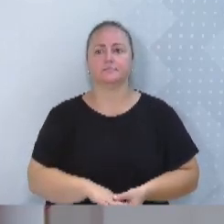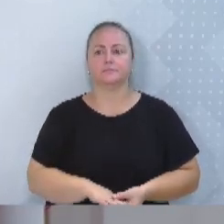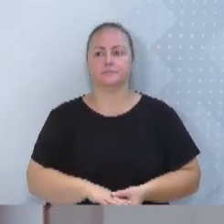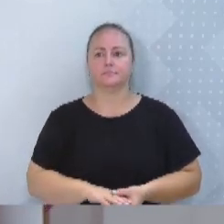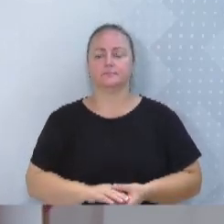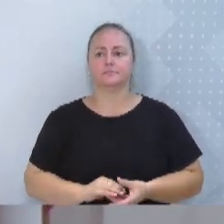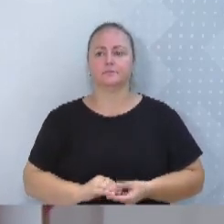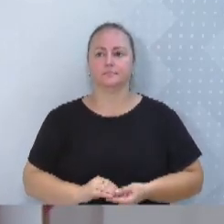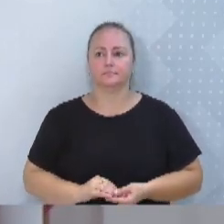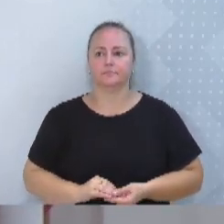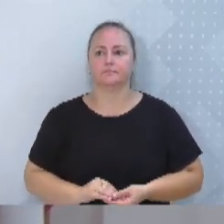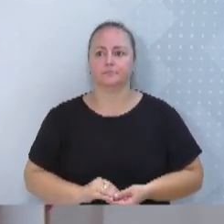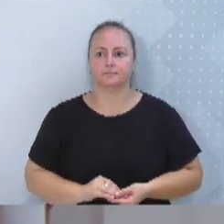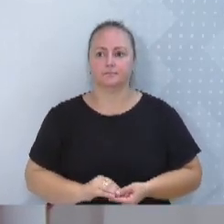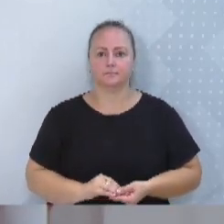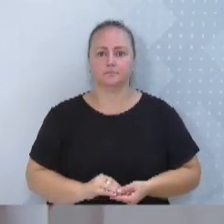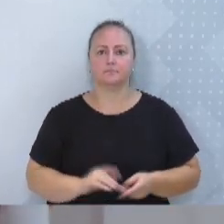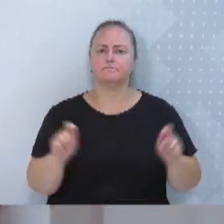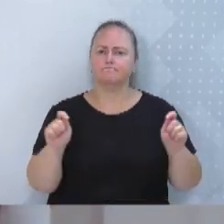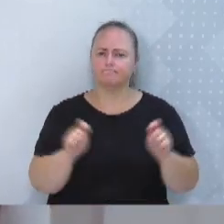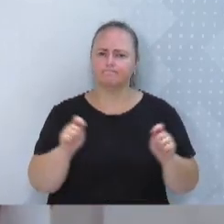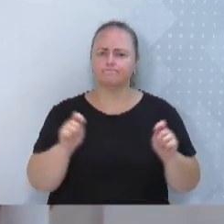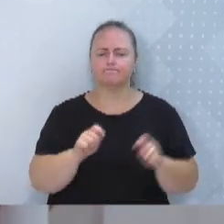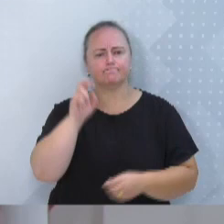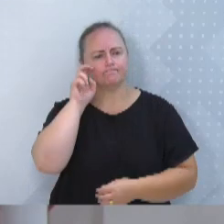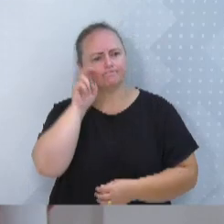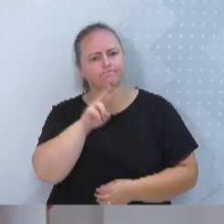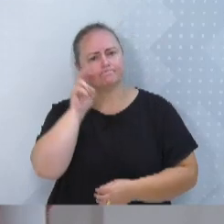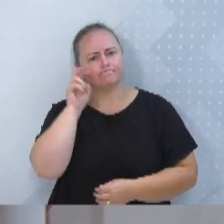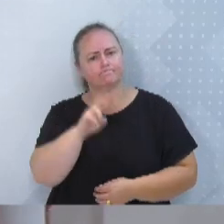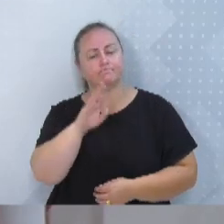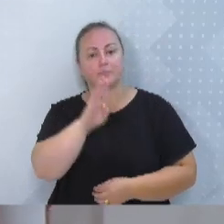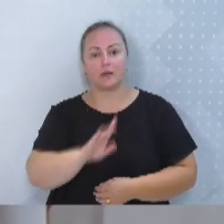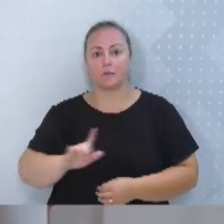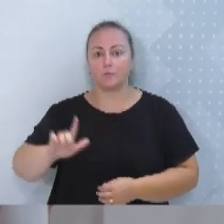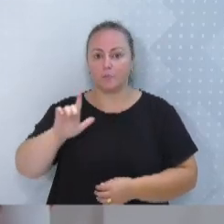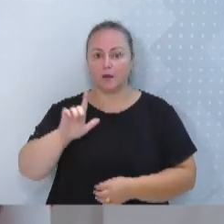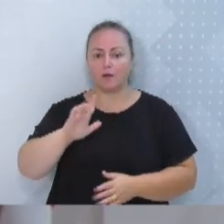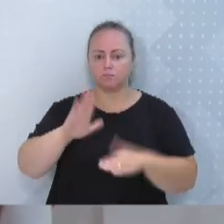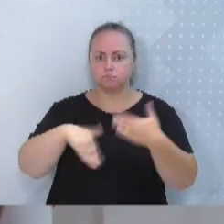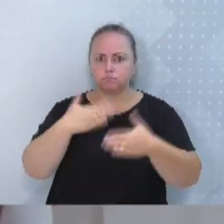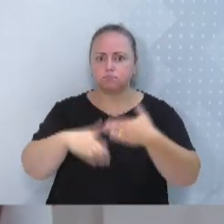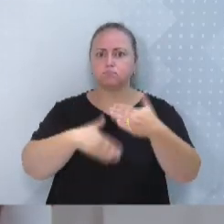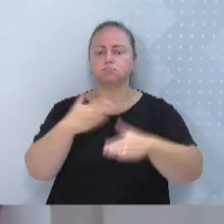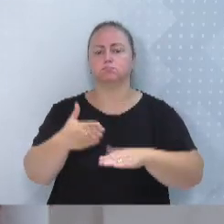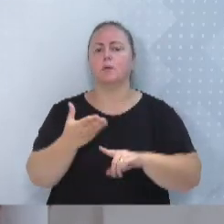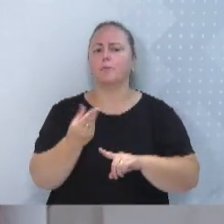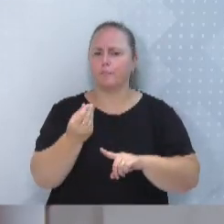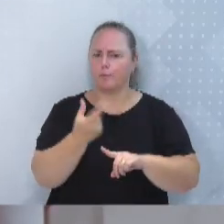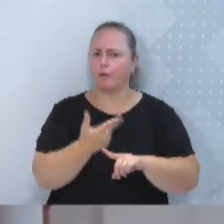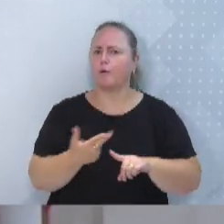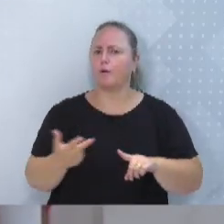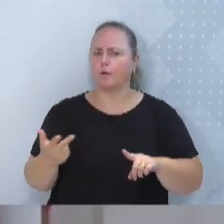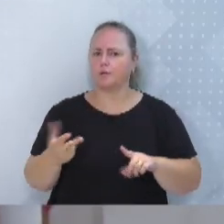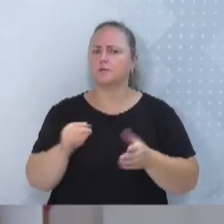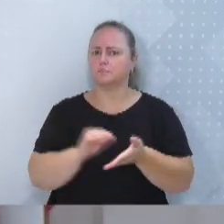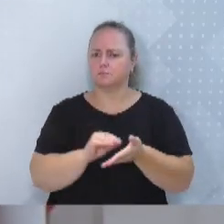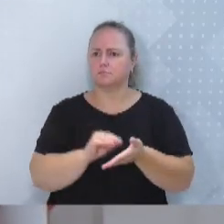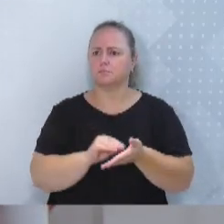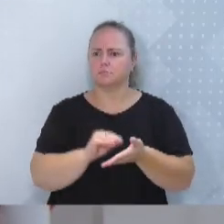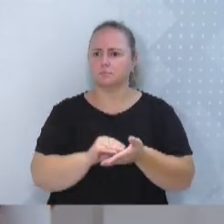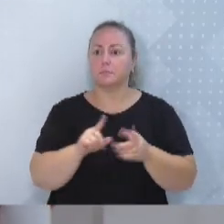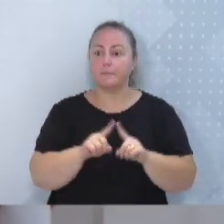Maurício Gou, nós pudemos observar que Blumenau tem que avançar em muitas coisas, temos muitas demandas, a gente entende,